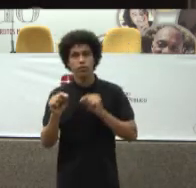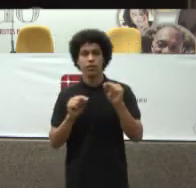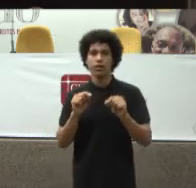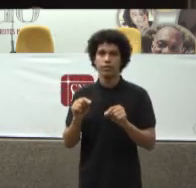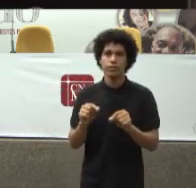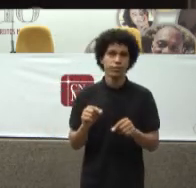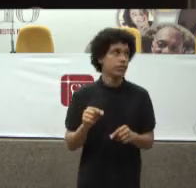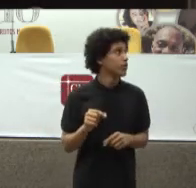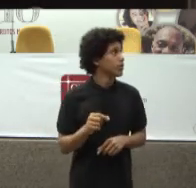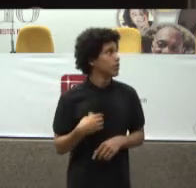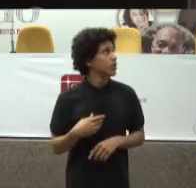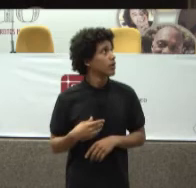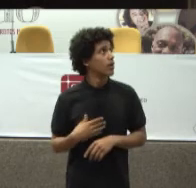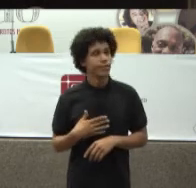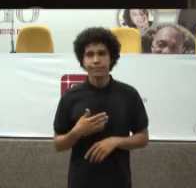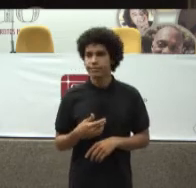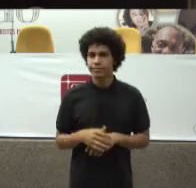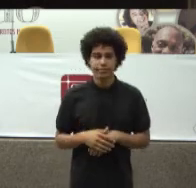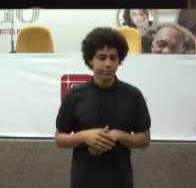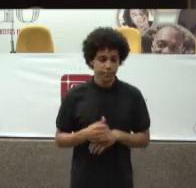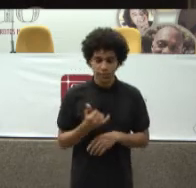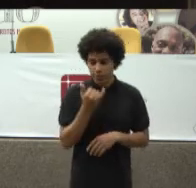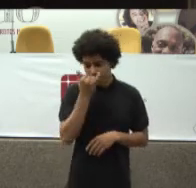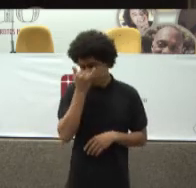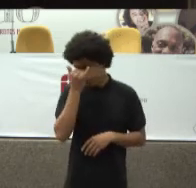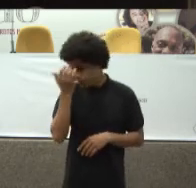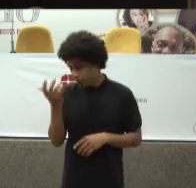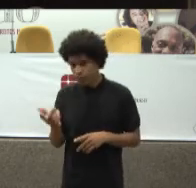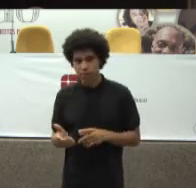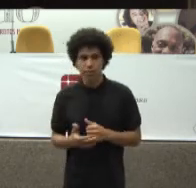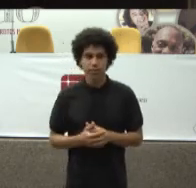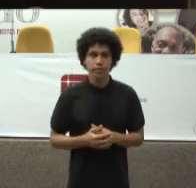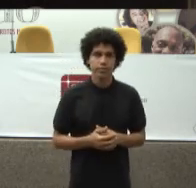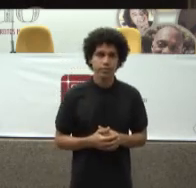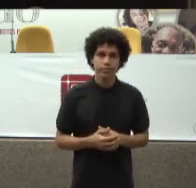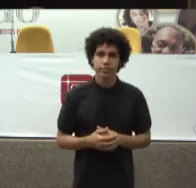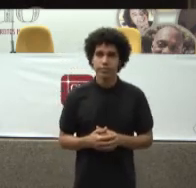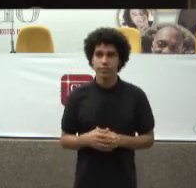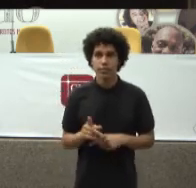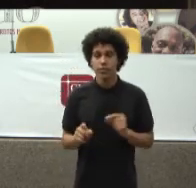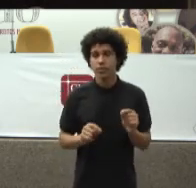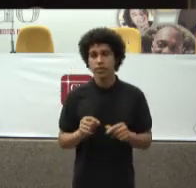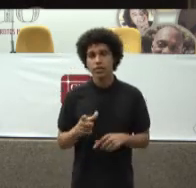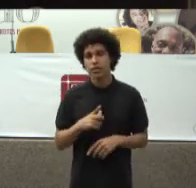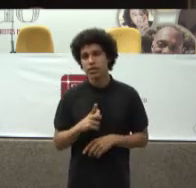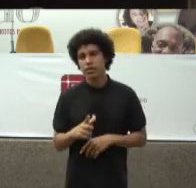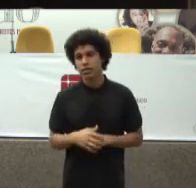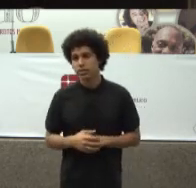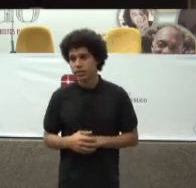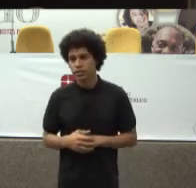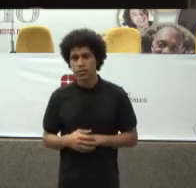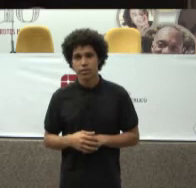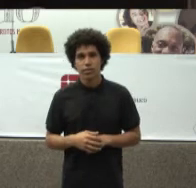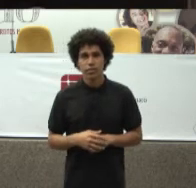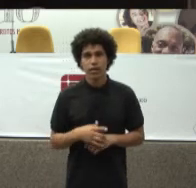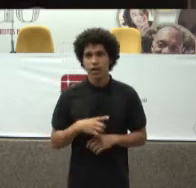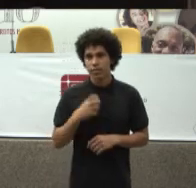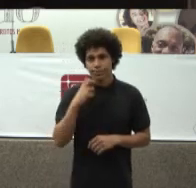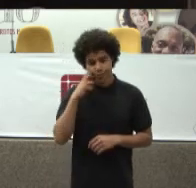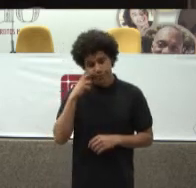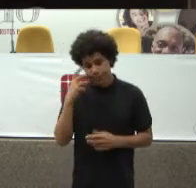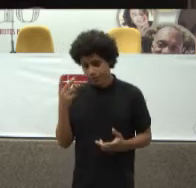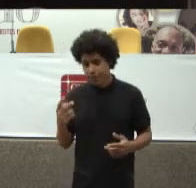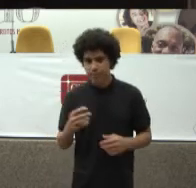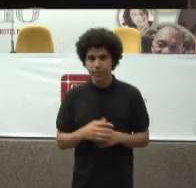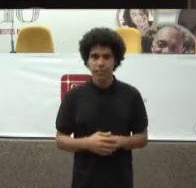Nessa Vergonha Que é Não preciso Dizer Aqui em Brasília Tem não sei quantas Ruas Só de farmácia Na